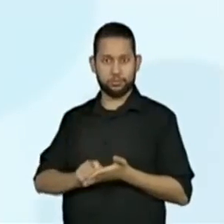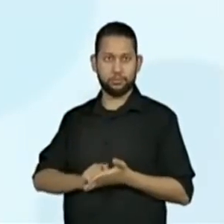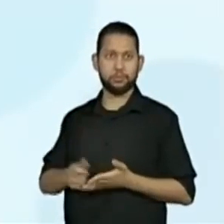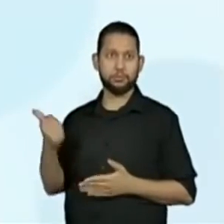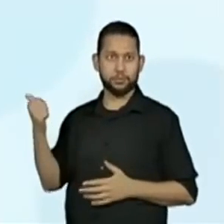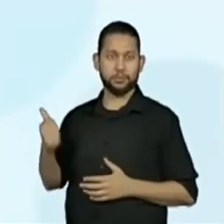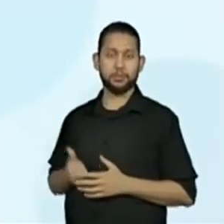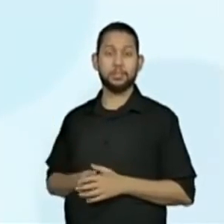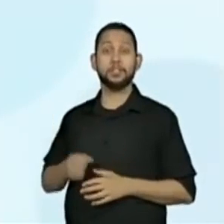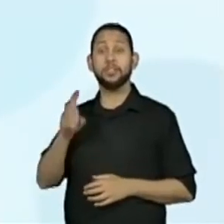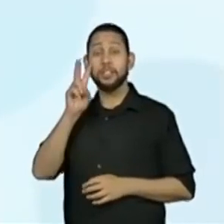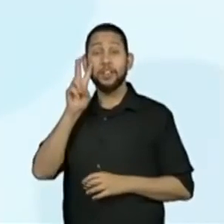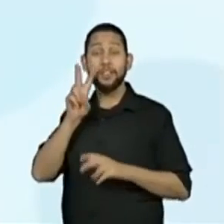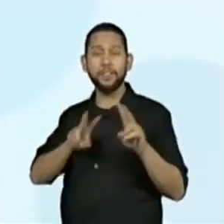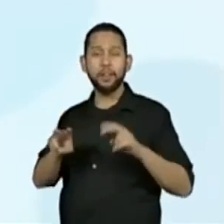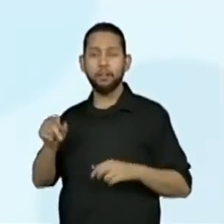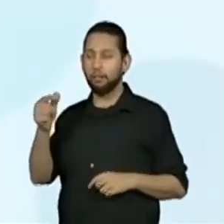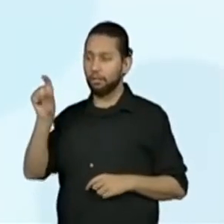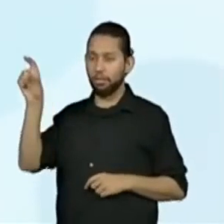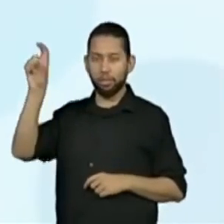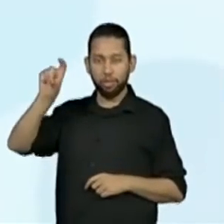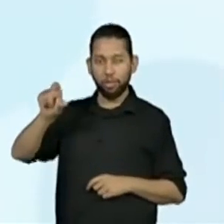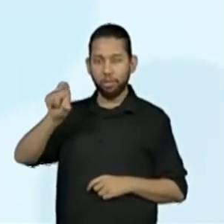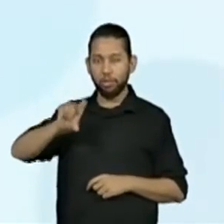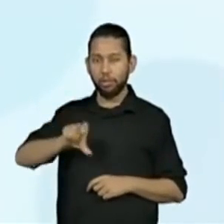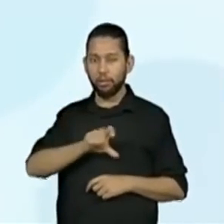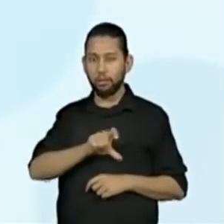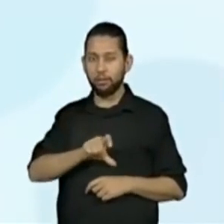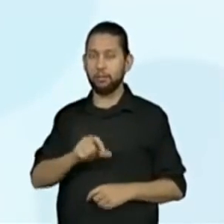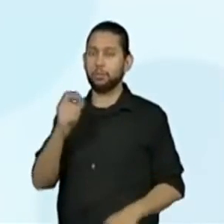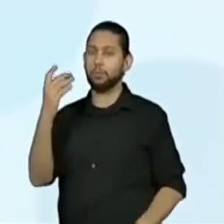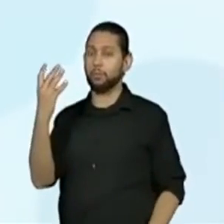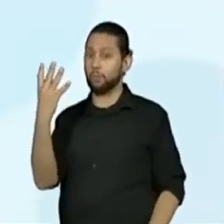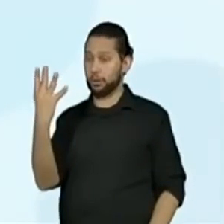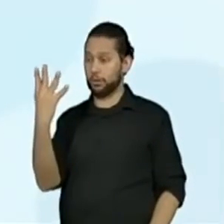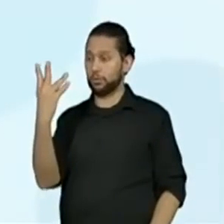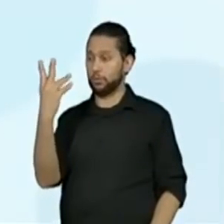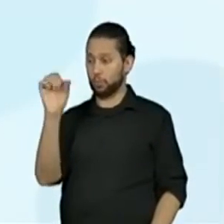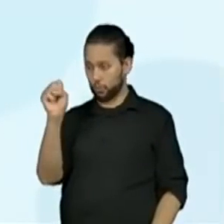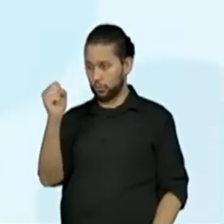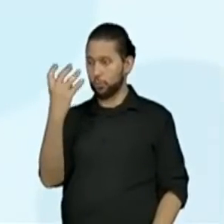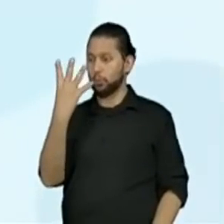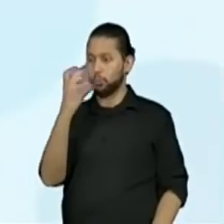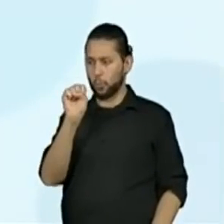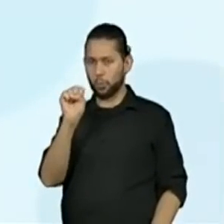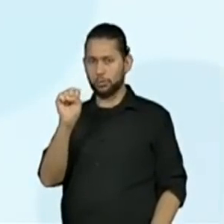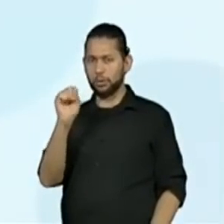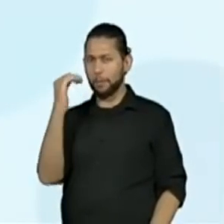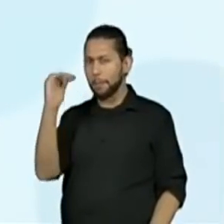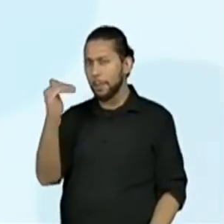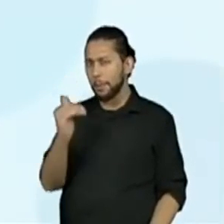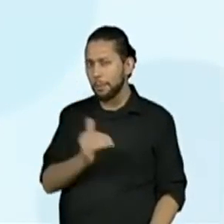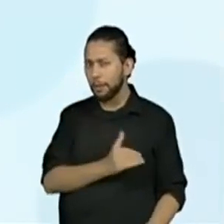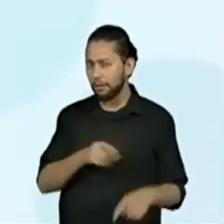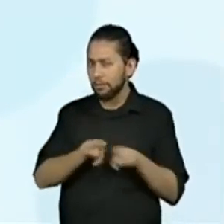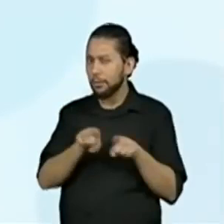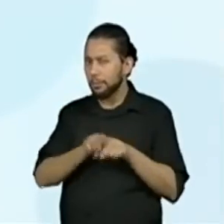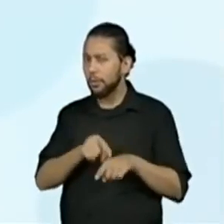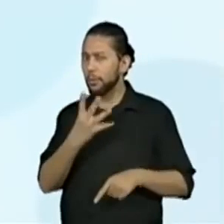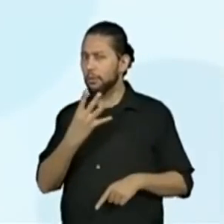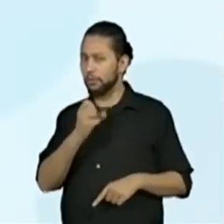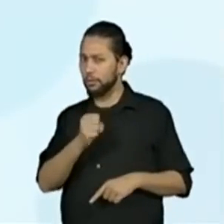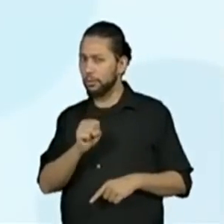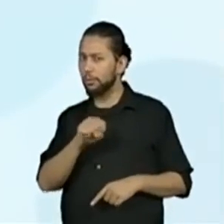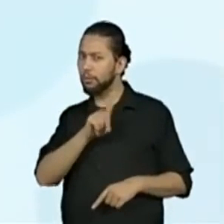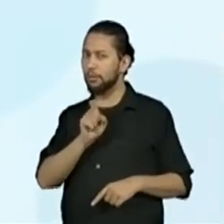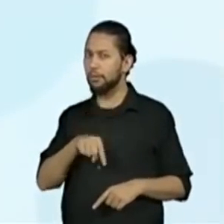Olhando para esse percurso, vocês acreditam que se eu dividir, se eu for realizando aí essas operações que estão